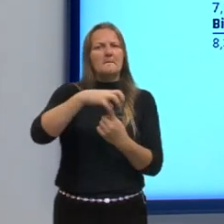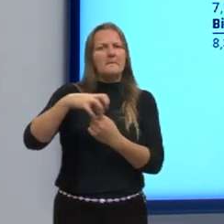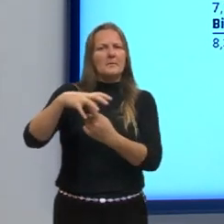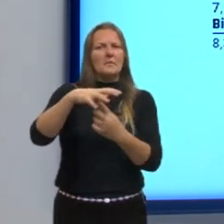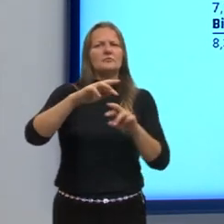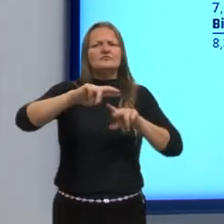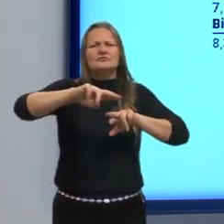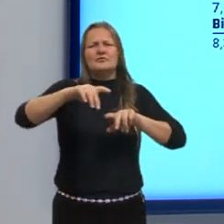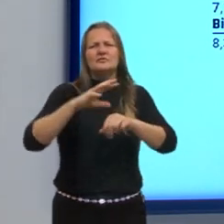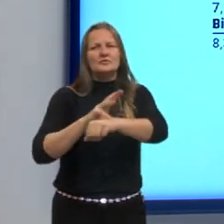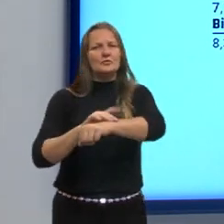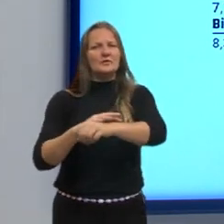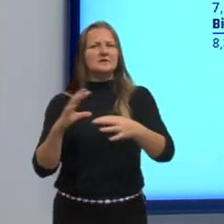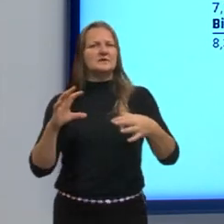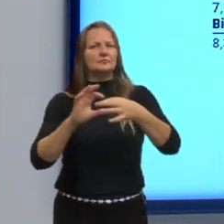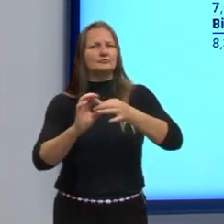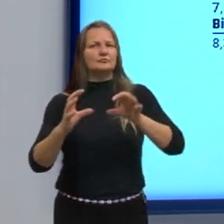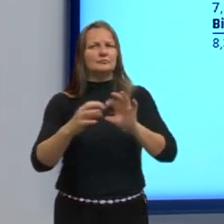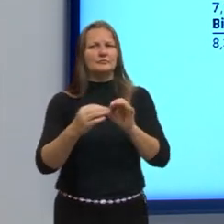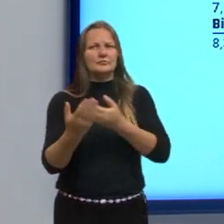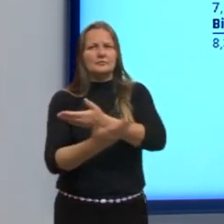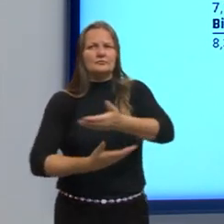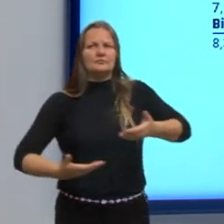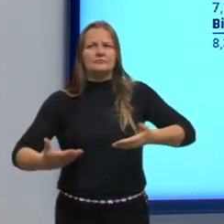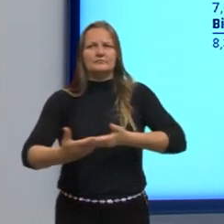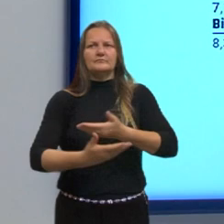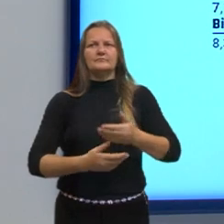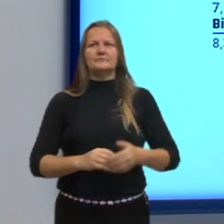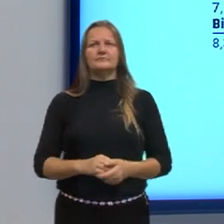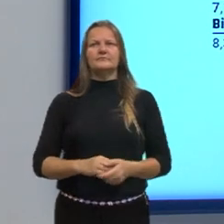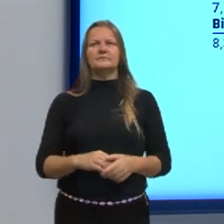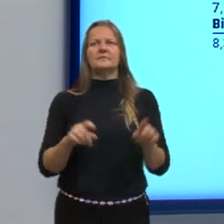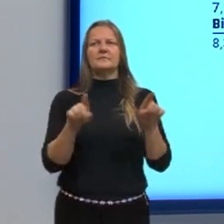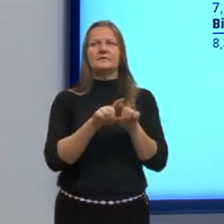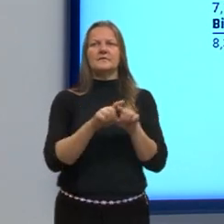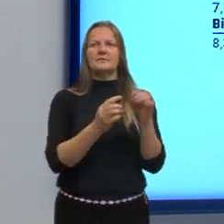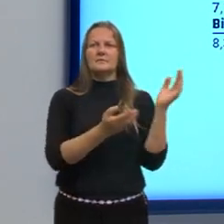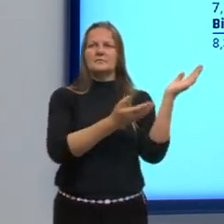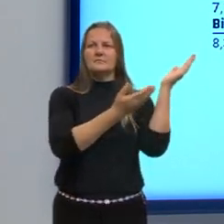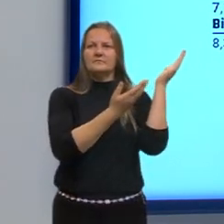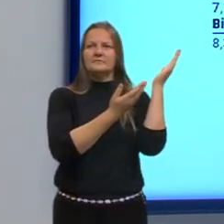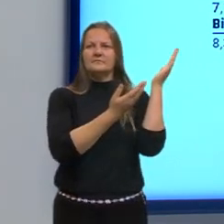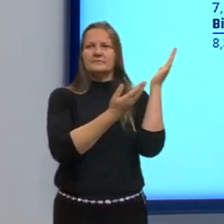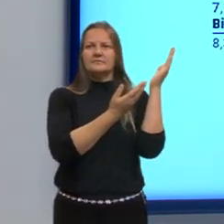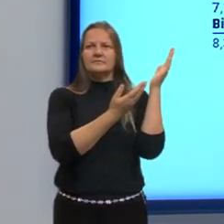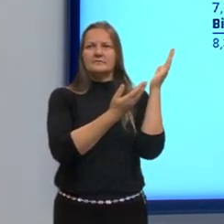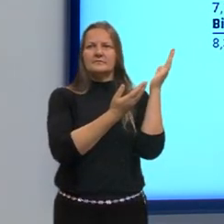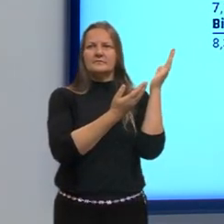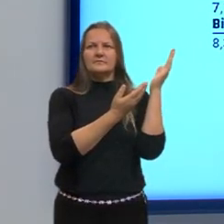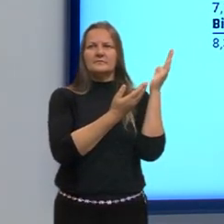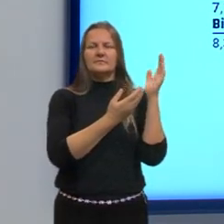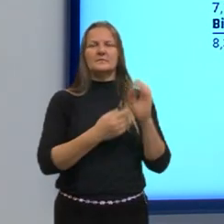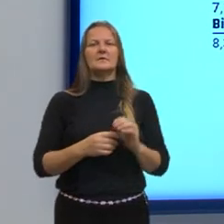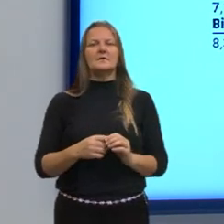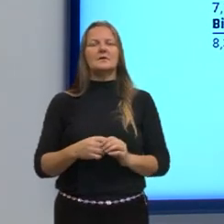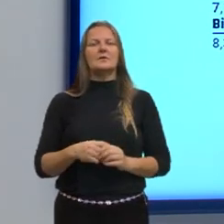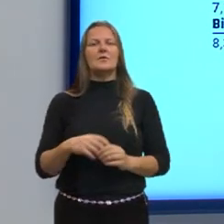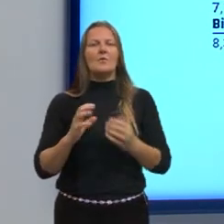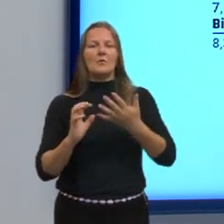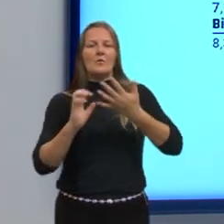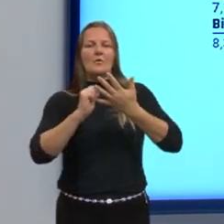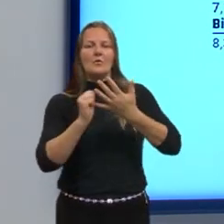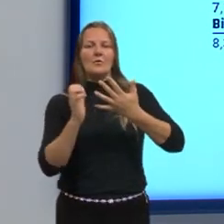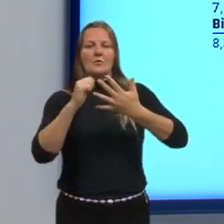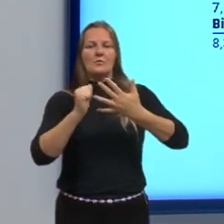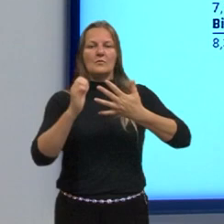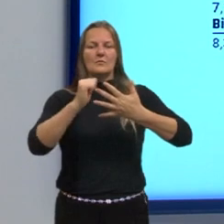a todas as doenças associadas. Também cai as cadeias e teias alimentares. E,